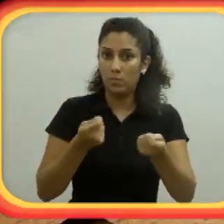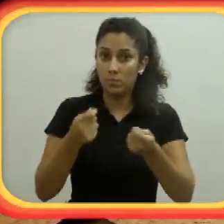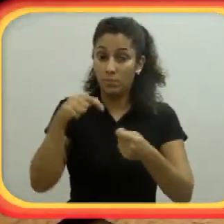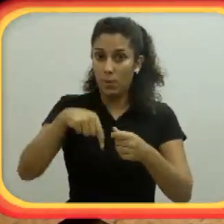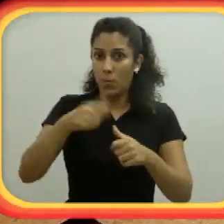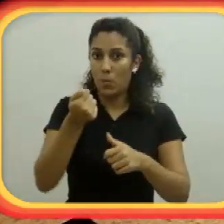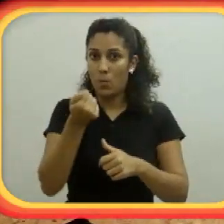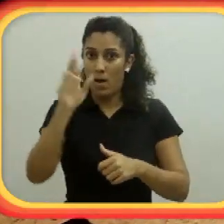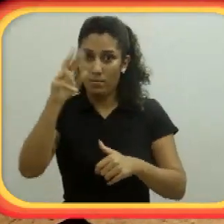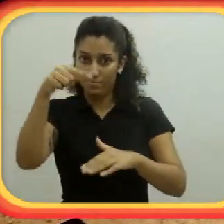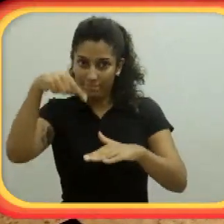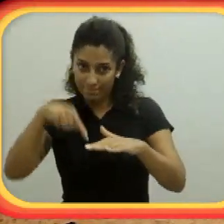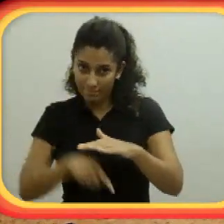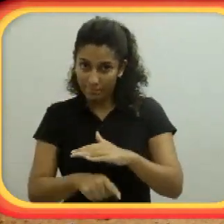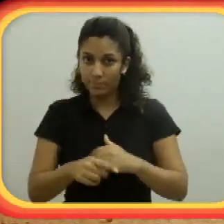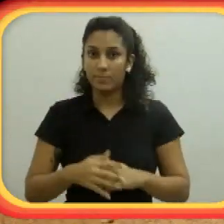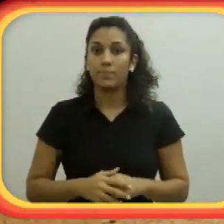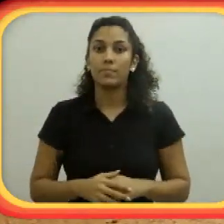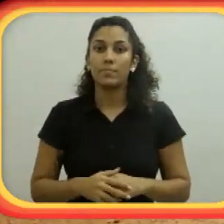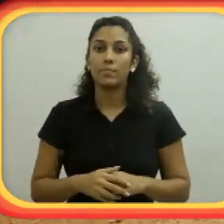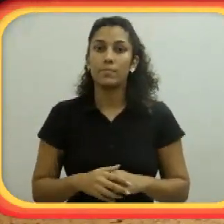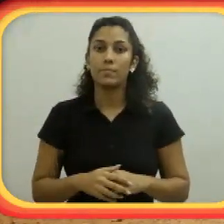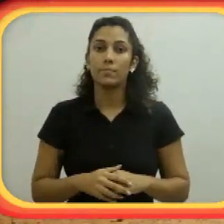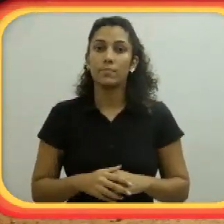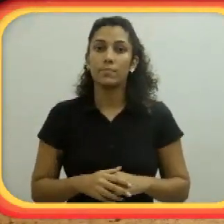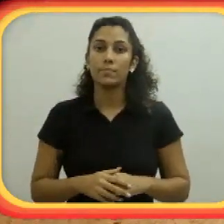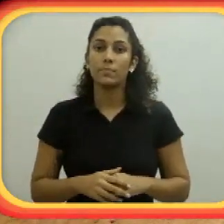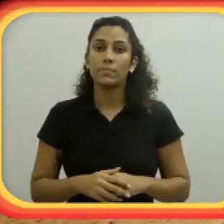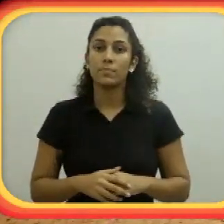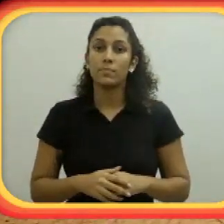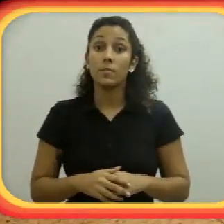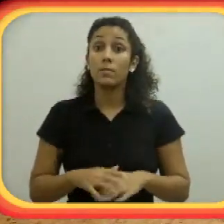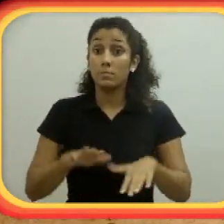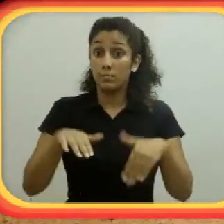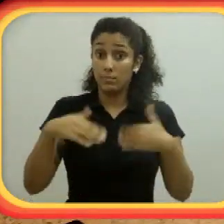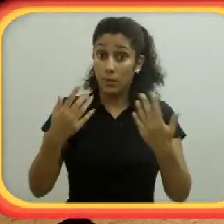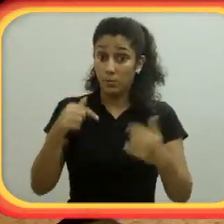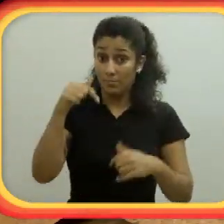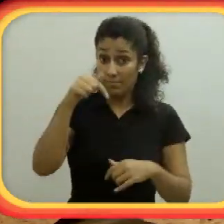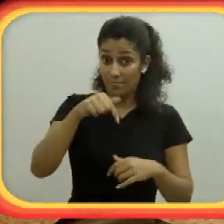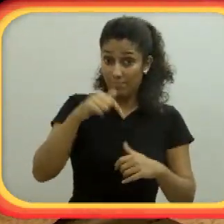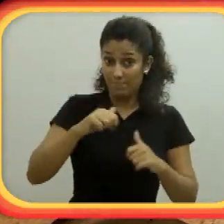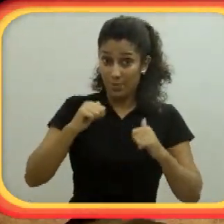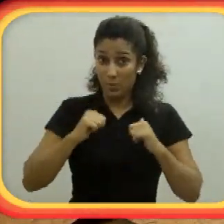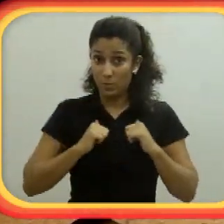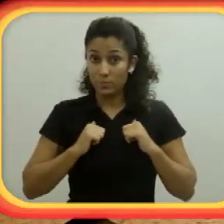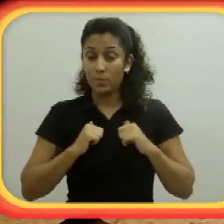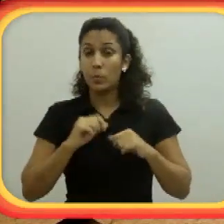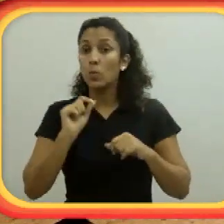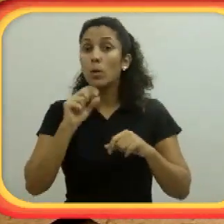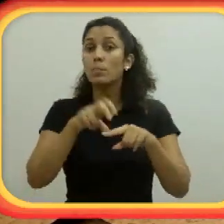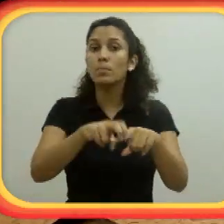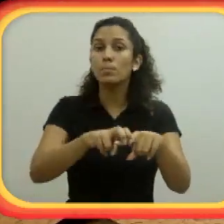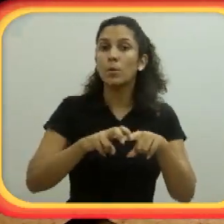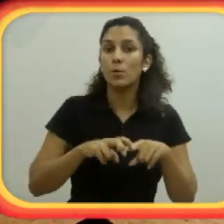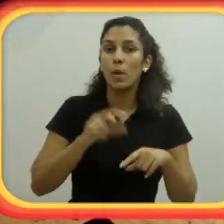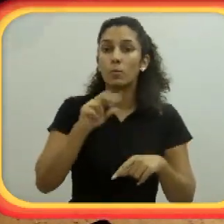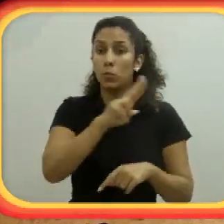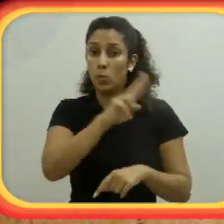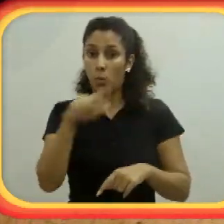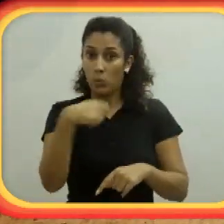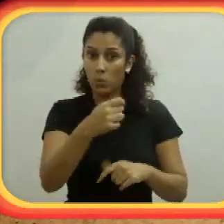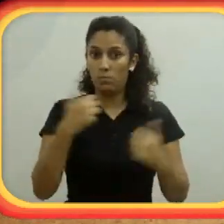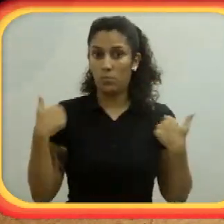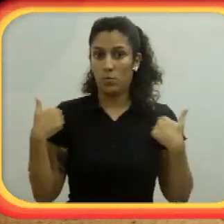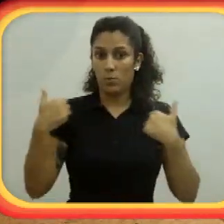você está com determinada quantidade de peso, você vai ter que controlar isso